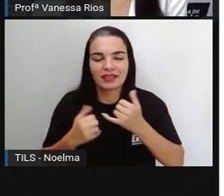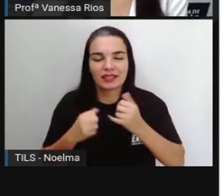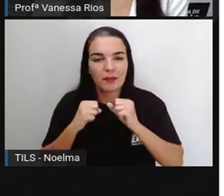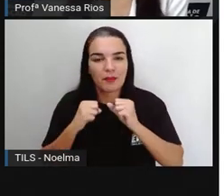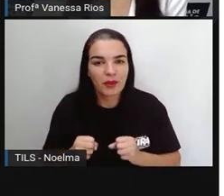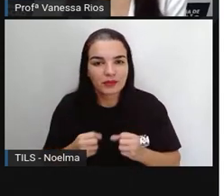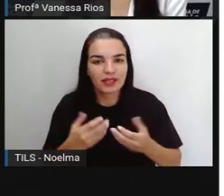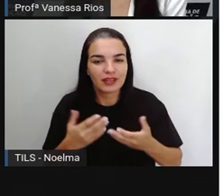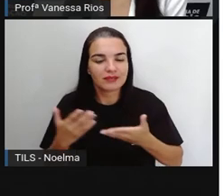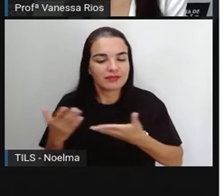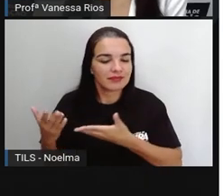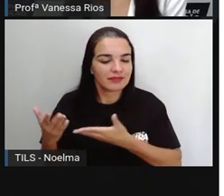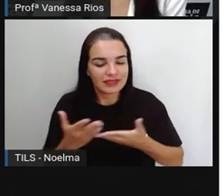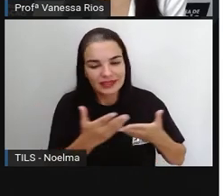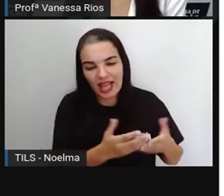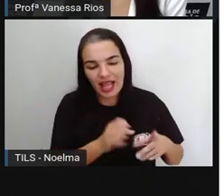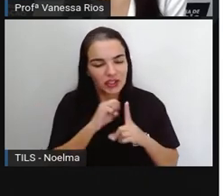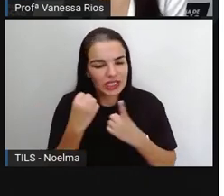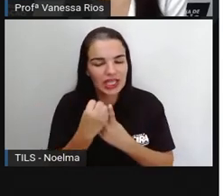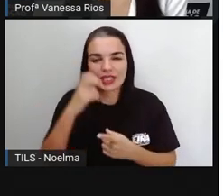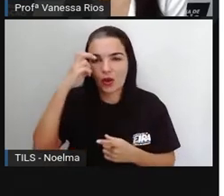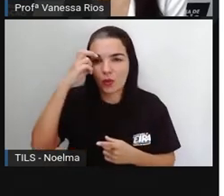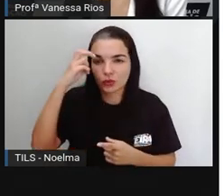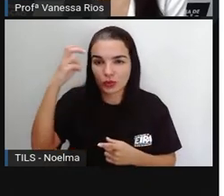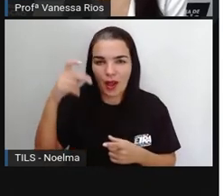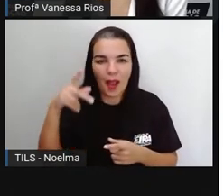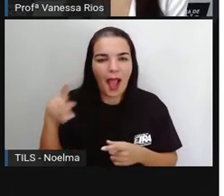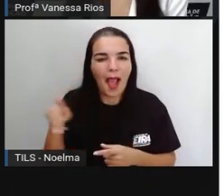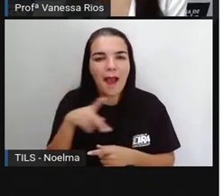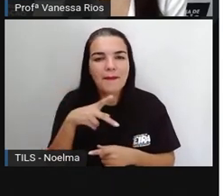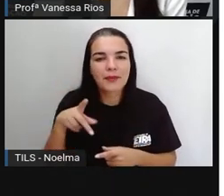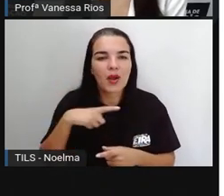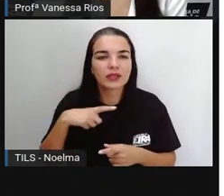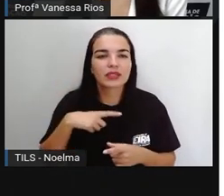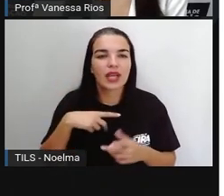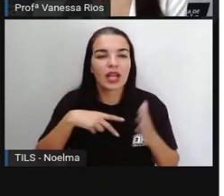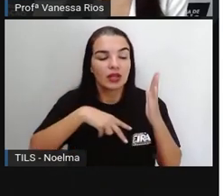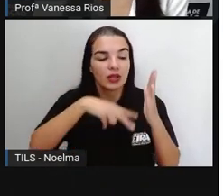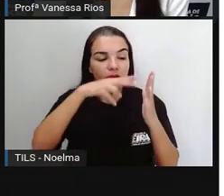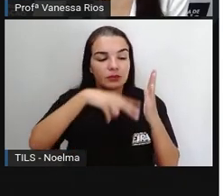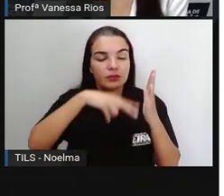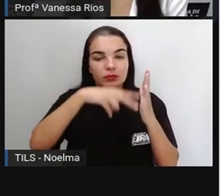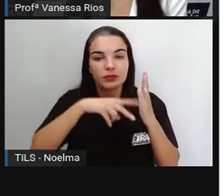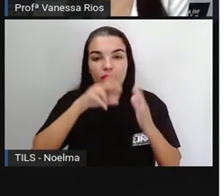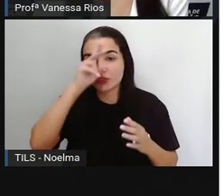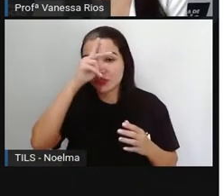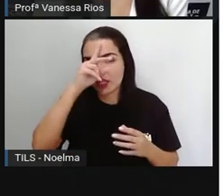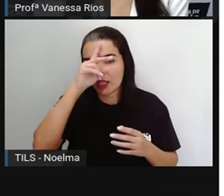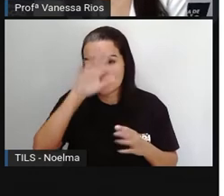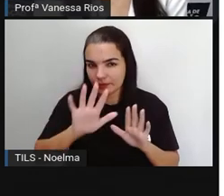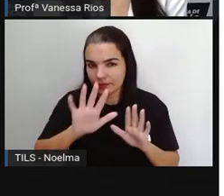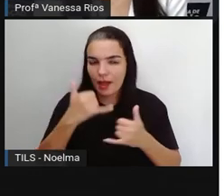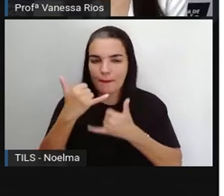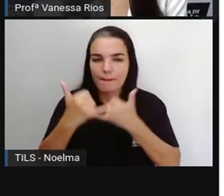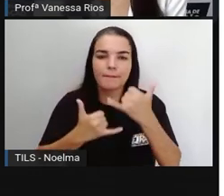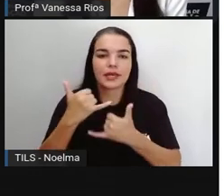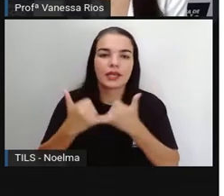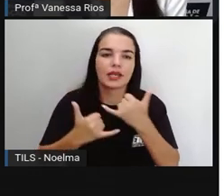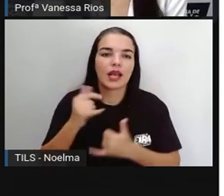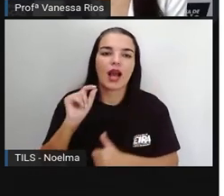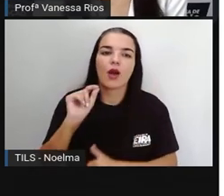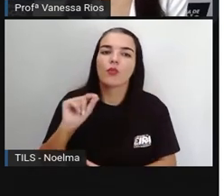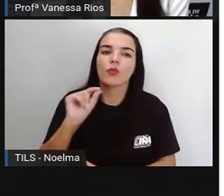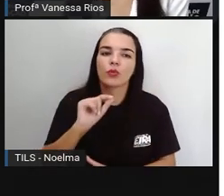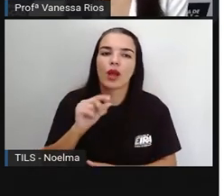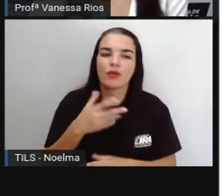a nossa composição social e cultural, a Pró traz uma história agora que chama Brincar de Que? E agora presta atenção no vídeo